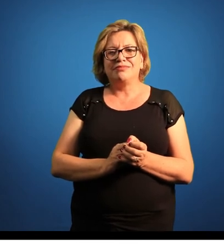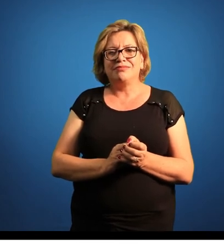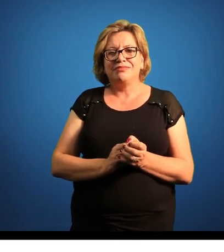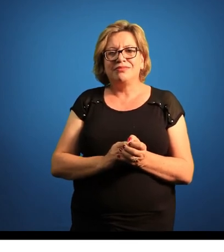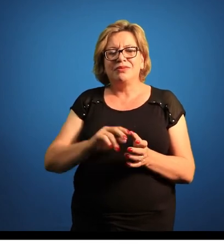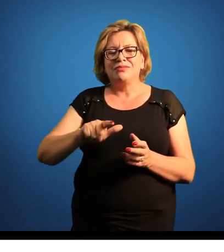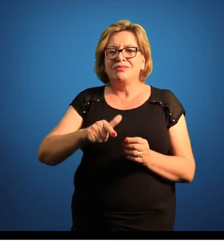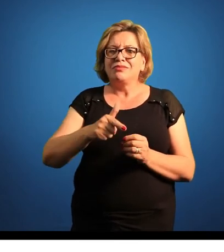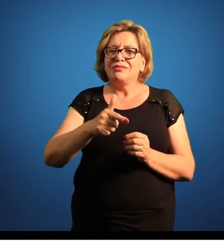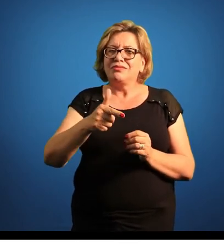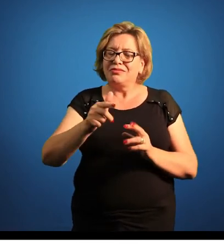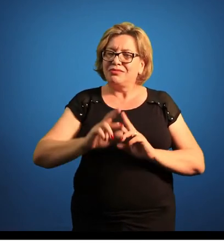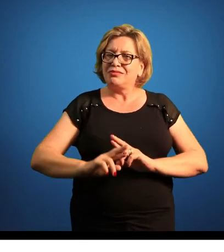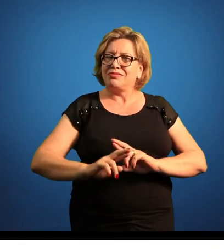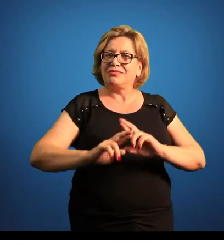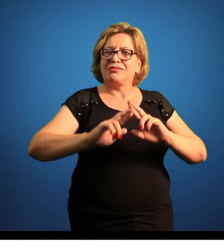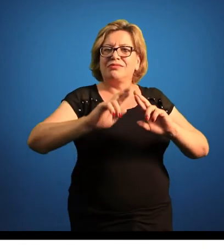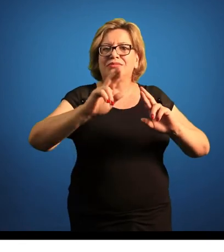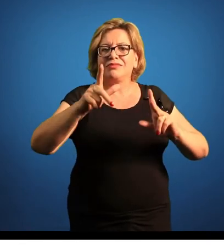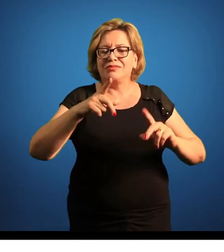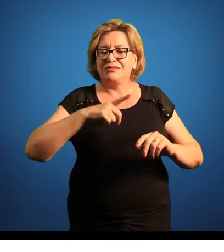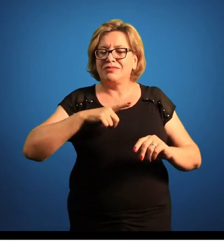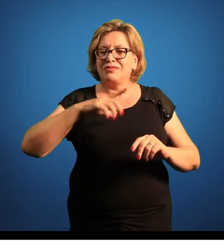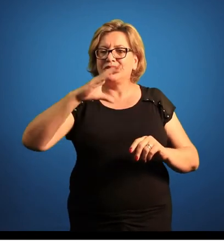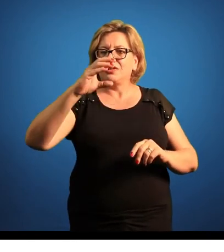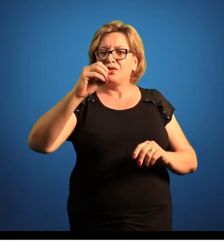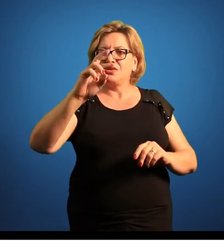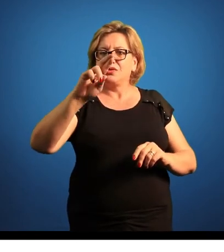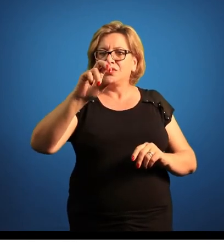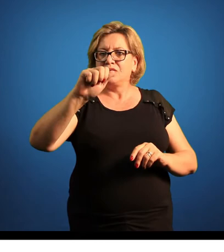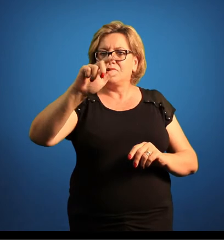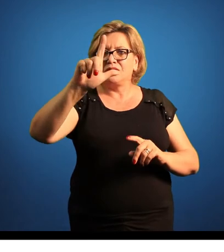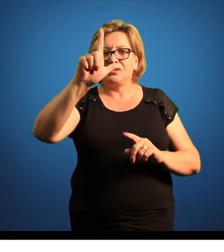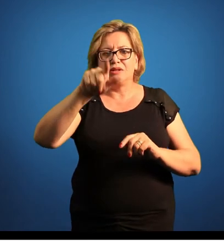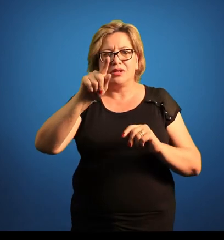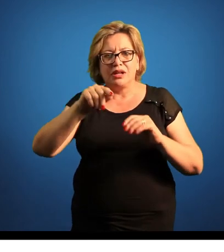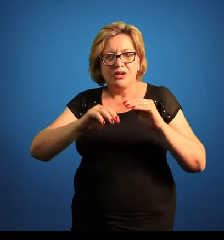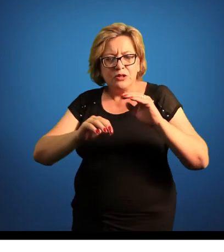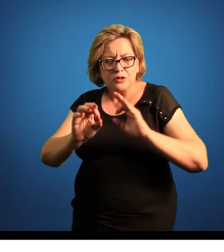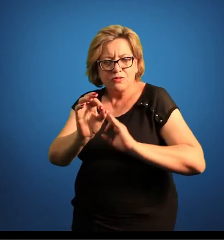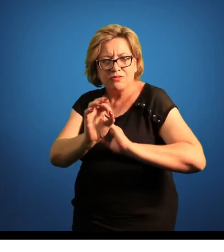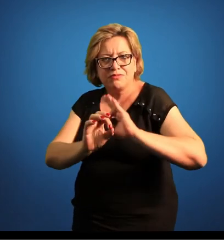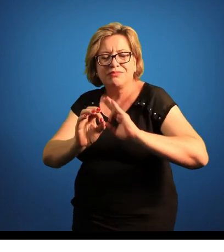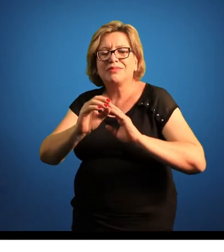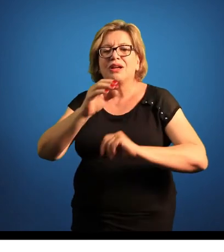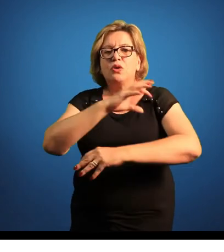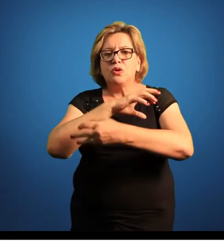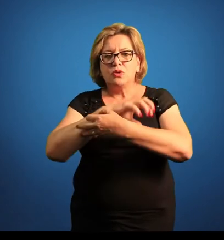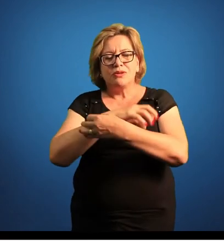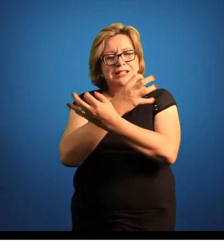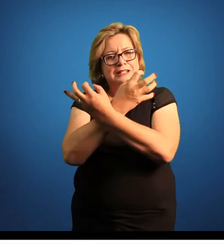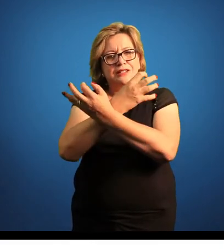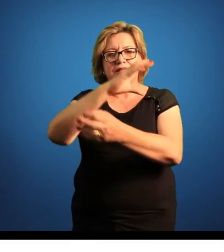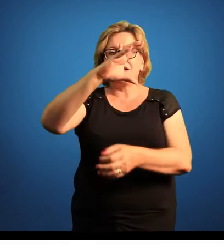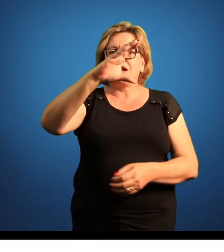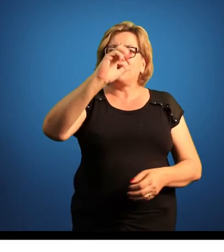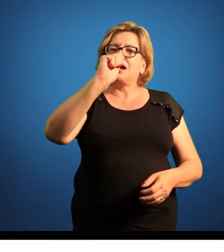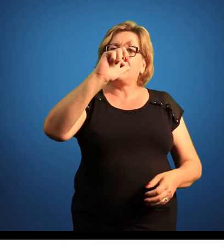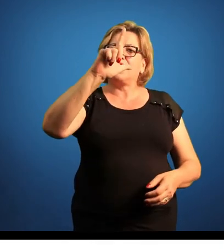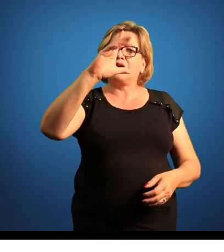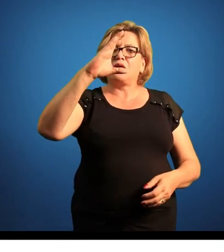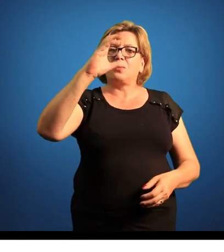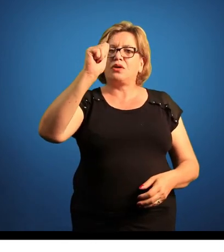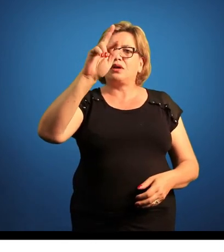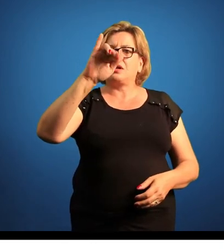Uma outra forma da diversificação que os corais tiveram, os antozoários tiveram, foi a construção de esqueletos calcários. Então, aqui nessa imagem, a gente consegue